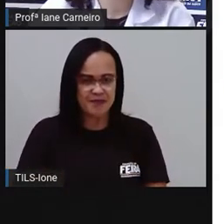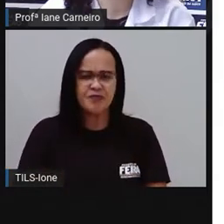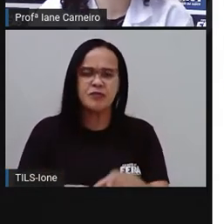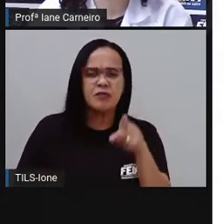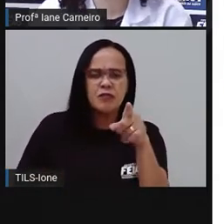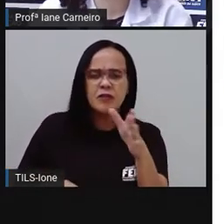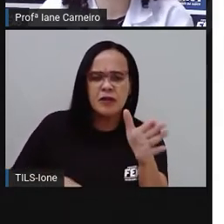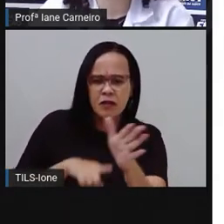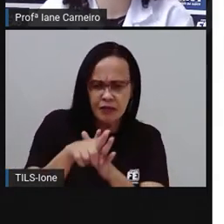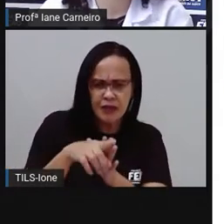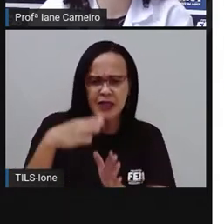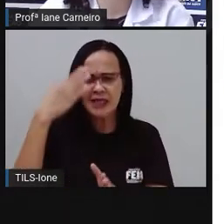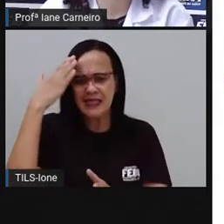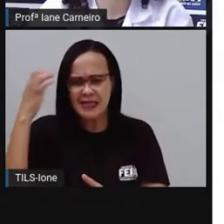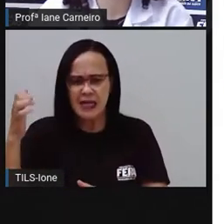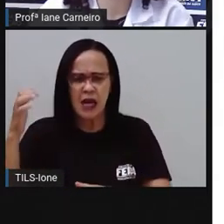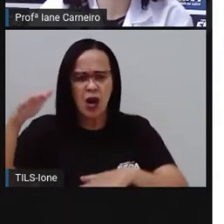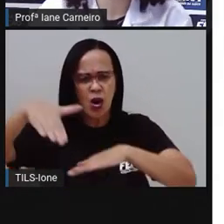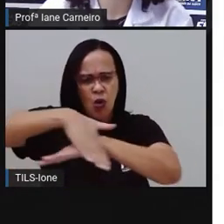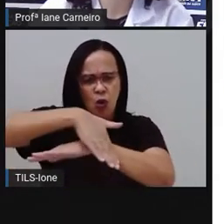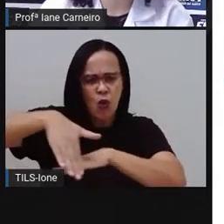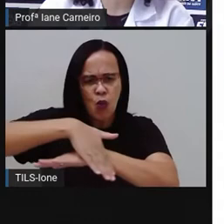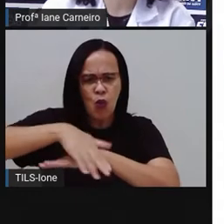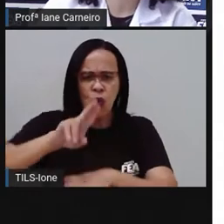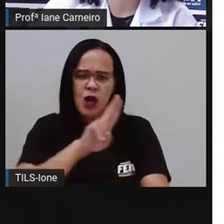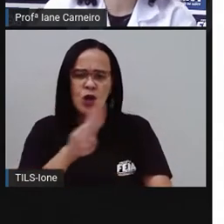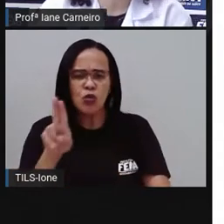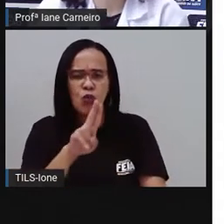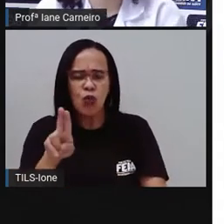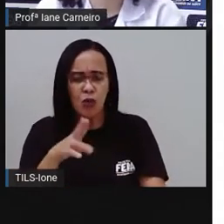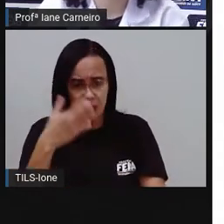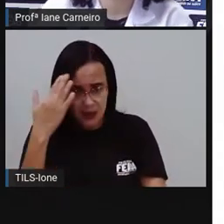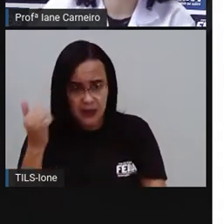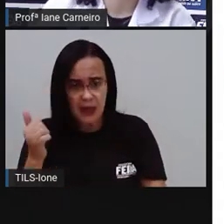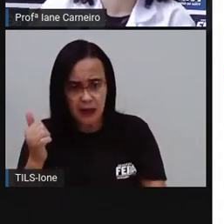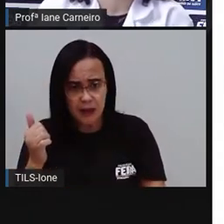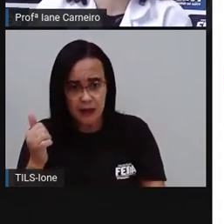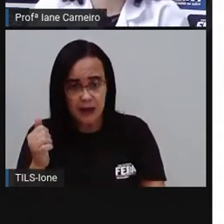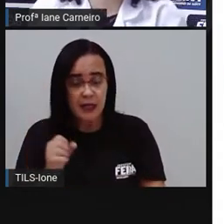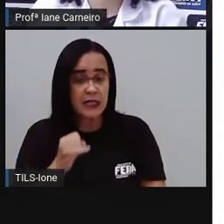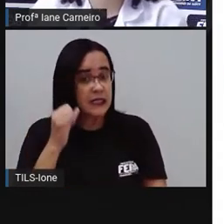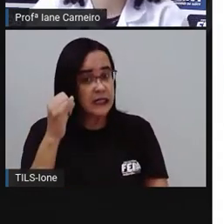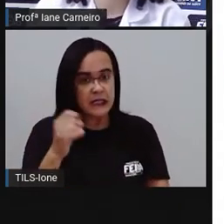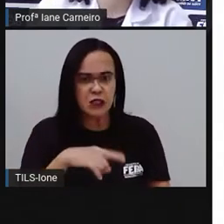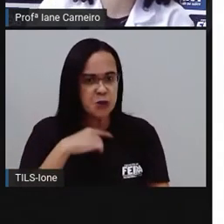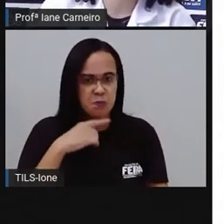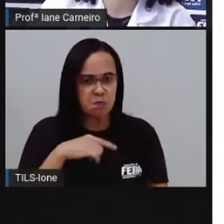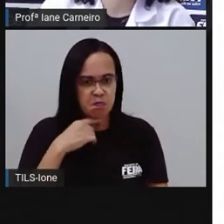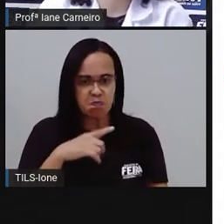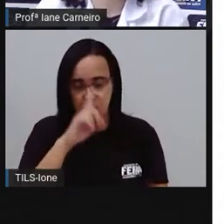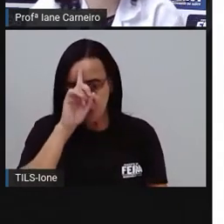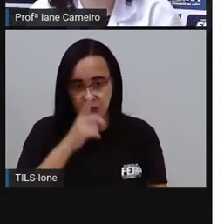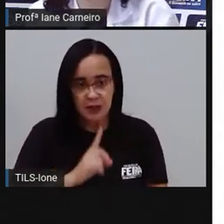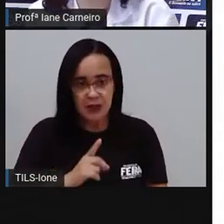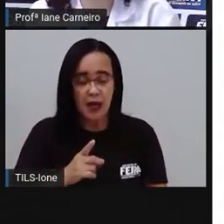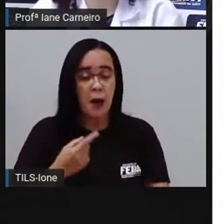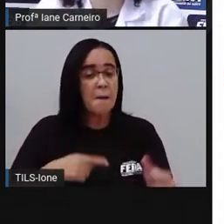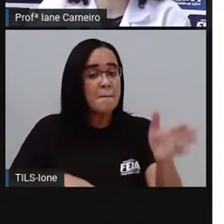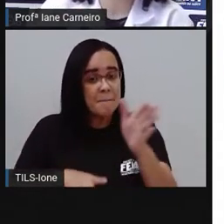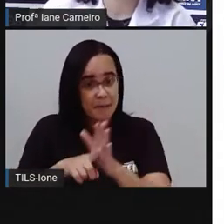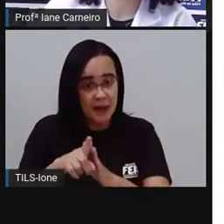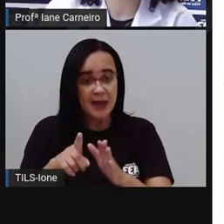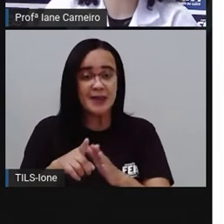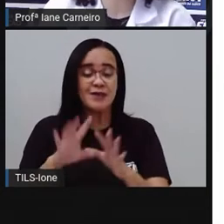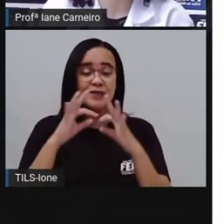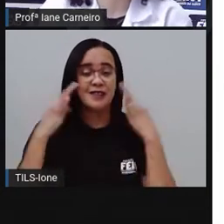Se você não souber, fala aí com a mamãe. Mamãe, qual é o nome da nossa rua? E aí, pede para ela anotar, ou você